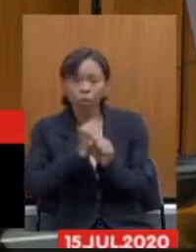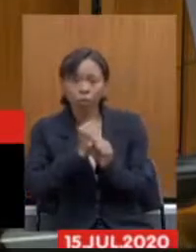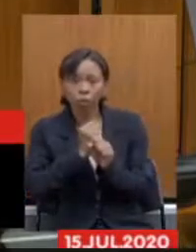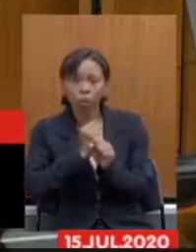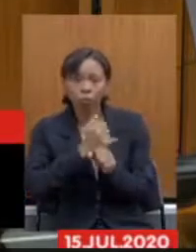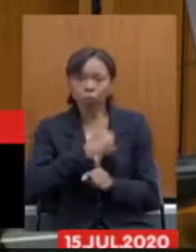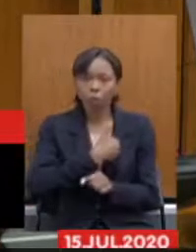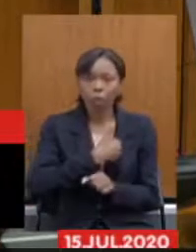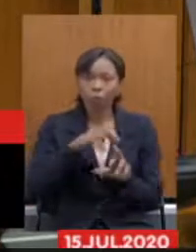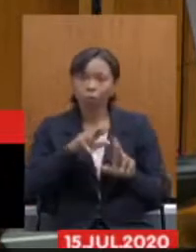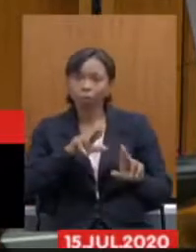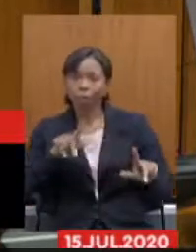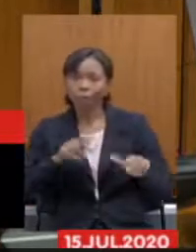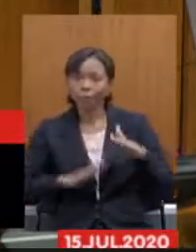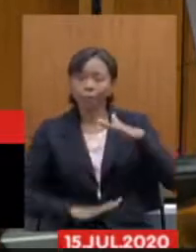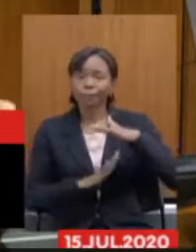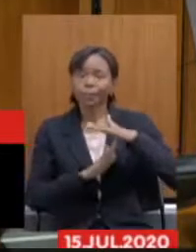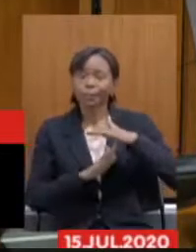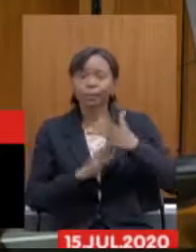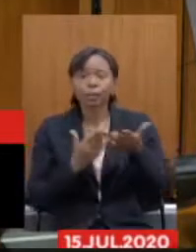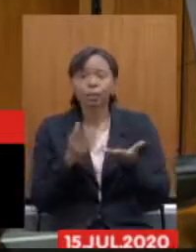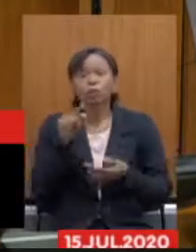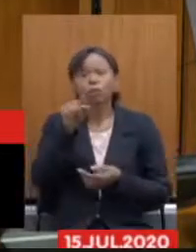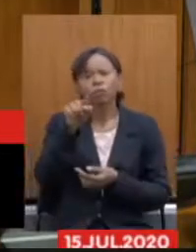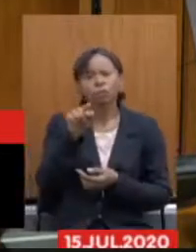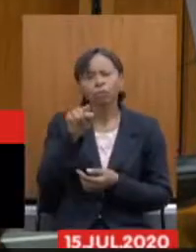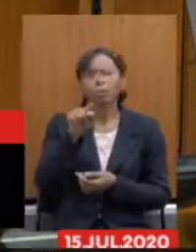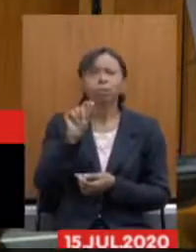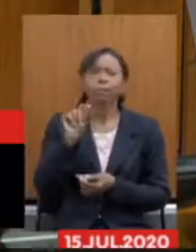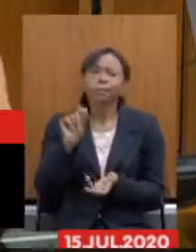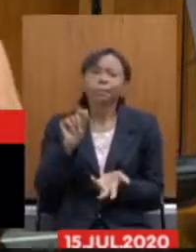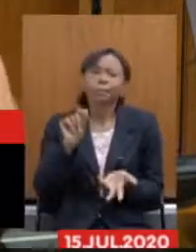limitado e você simplesmente fica ali